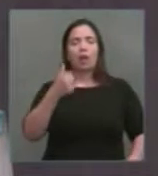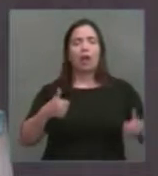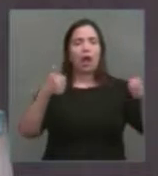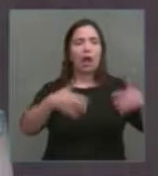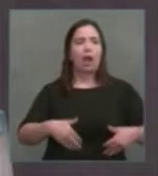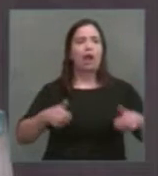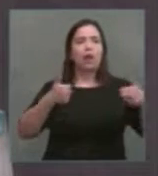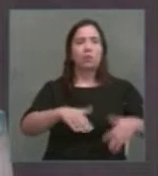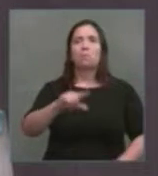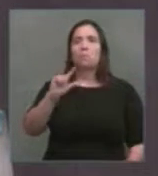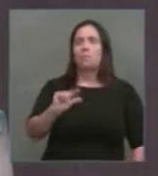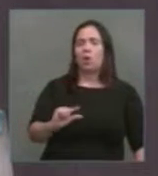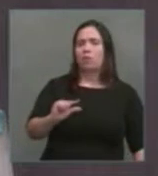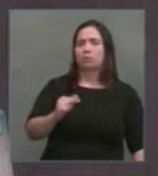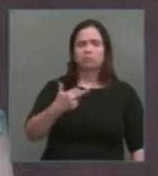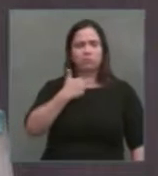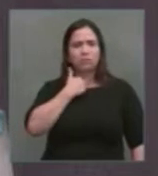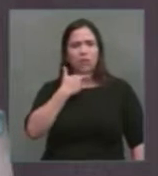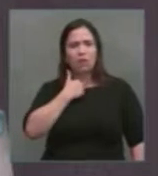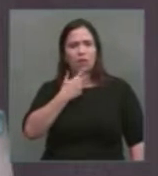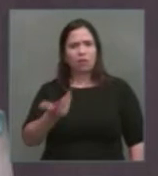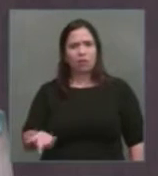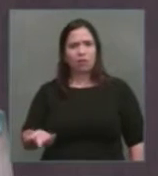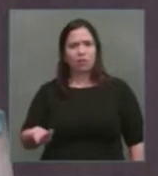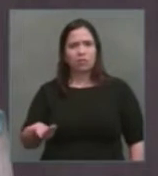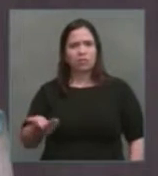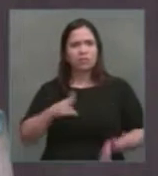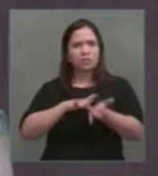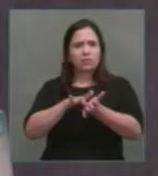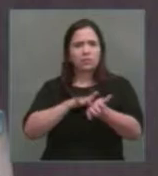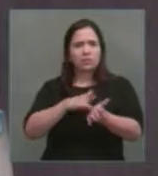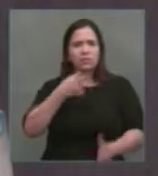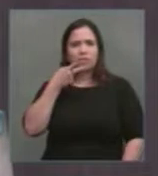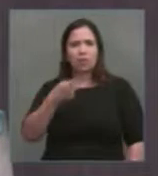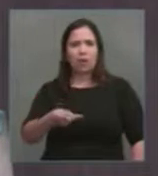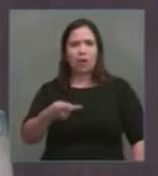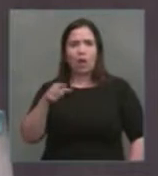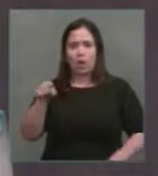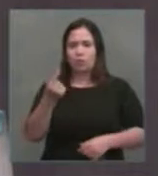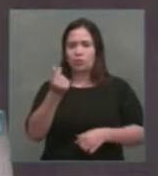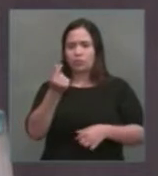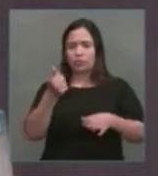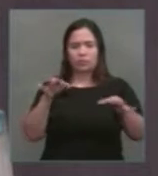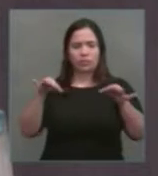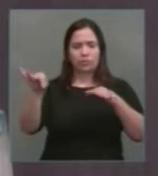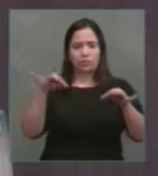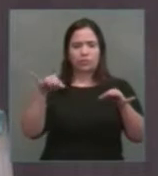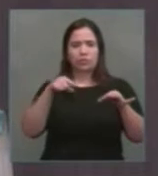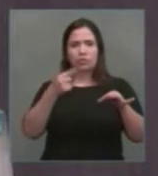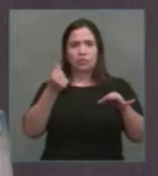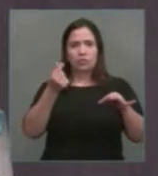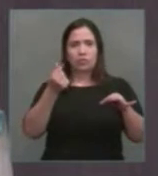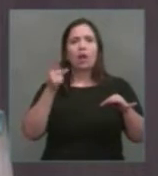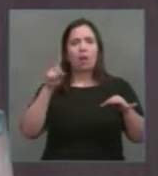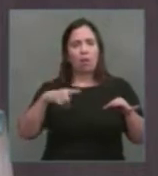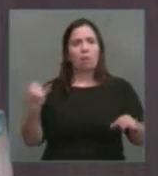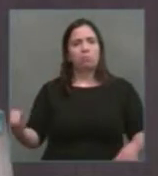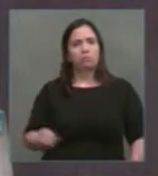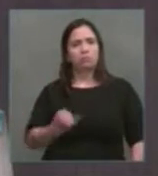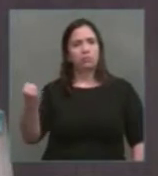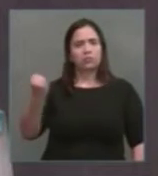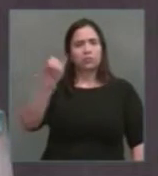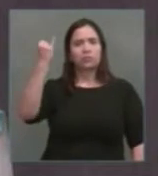não se tem, não se pode ter, sobre estes ativos, uma mera relação de custo-benefício, mas uma